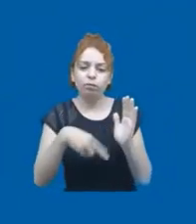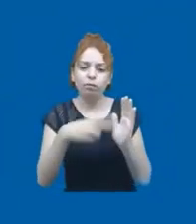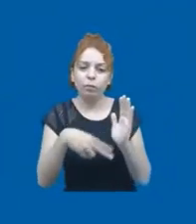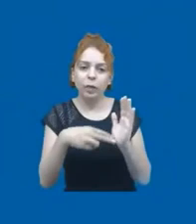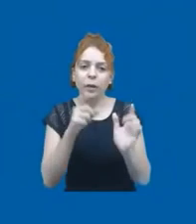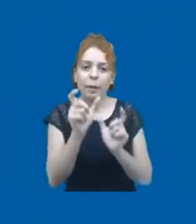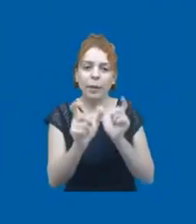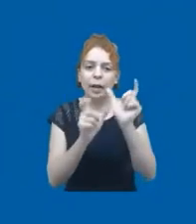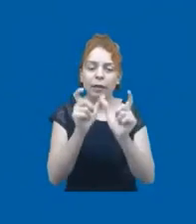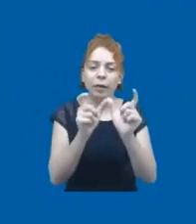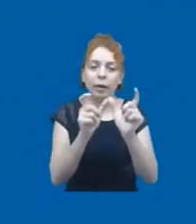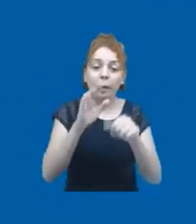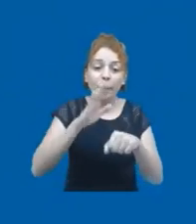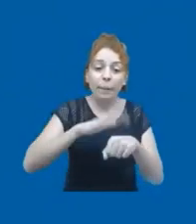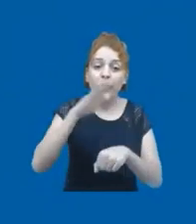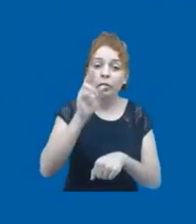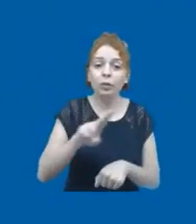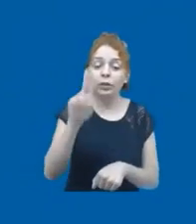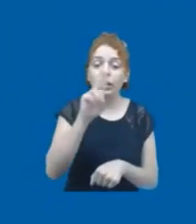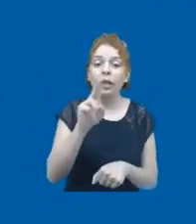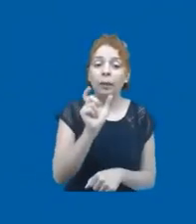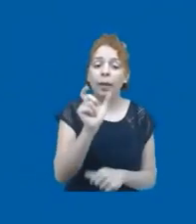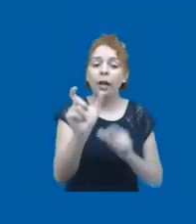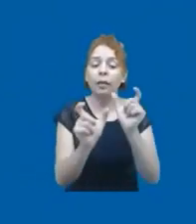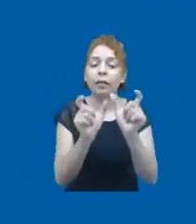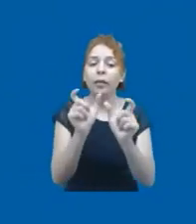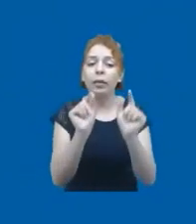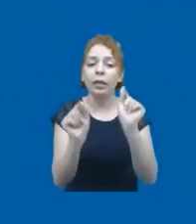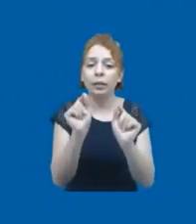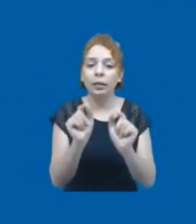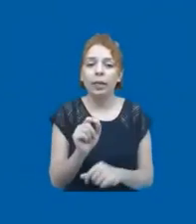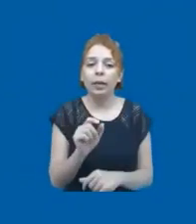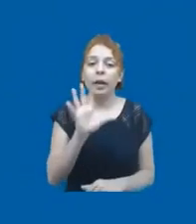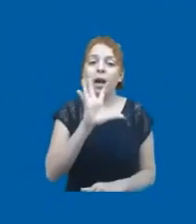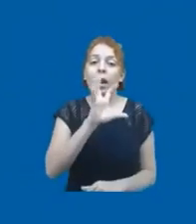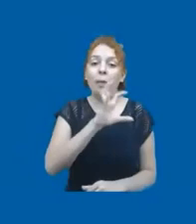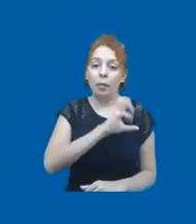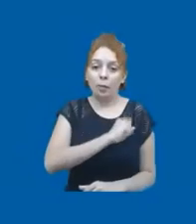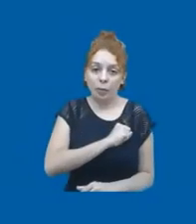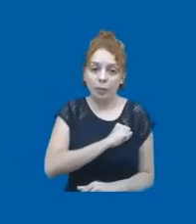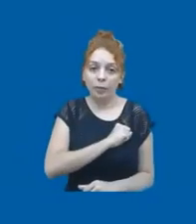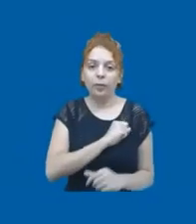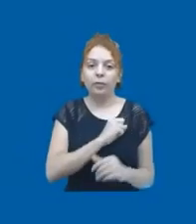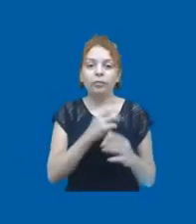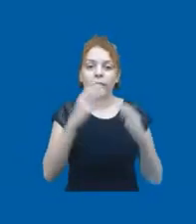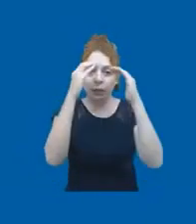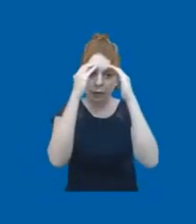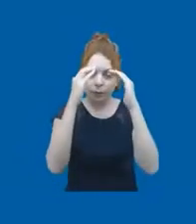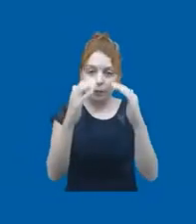ou seja, as palavras mais utilizadas na Declaração Universal de Direitos Humanos, as palavras são amor, tolerância,